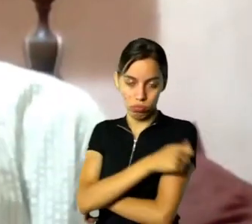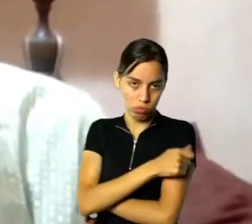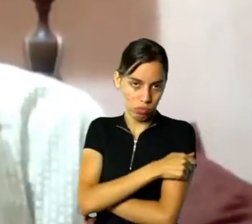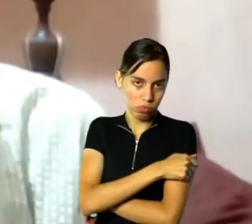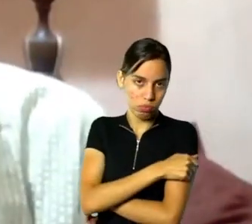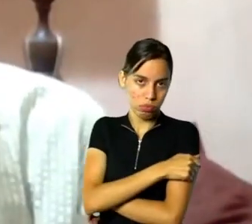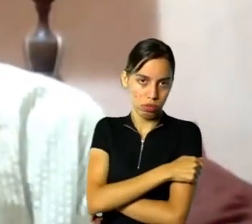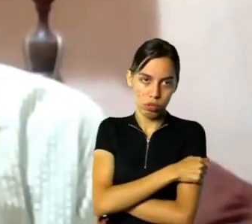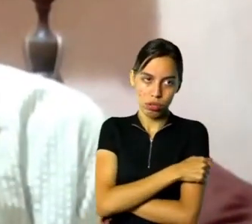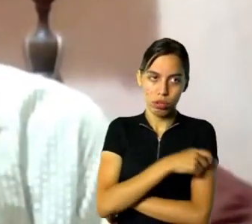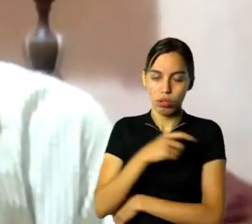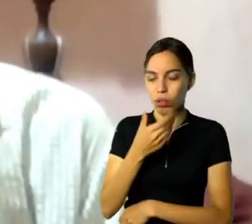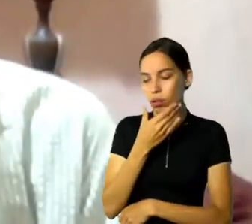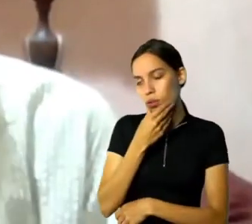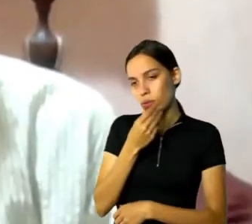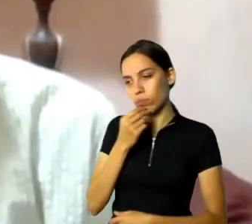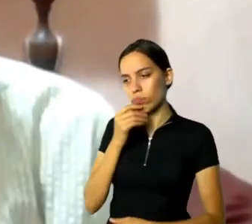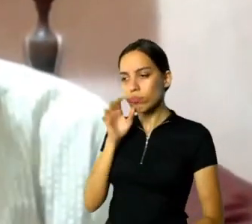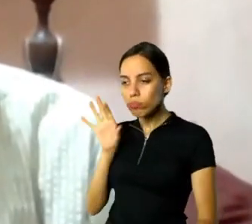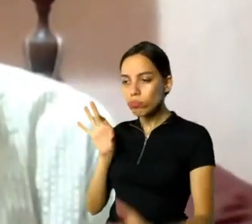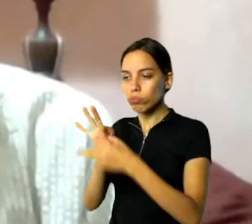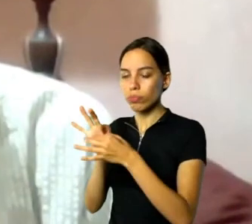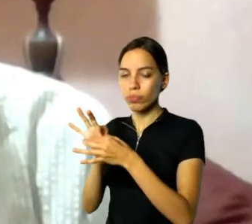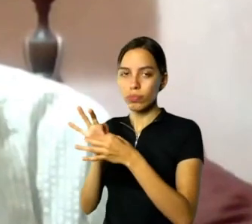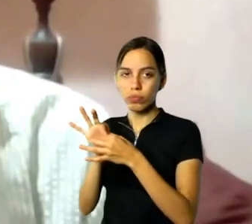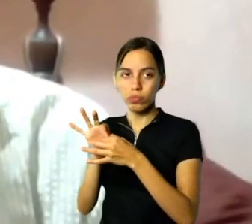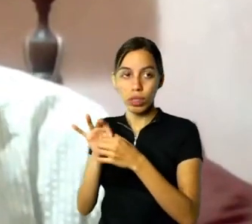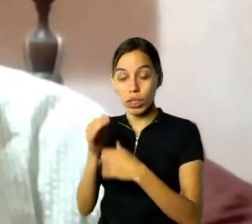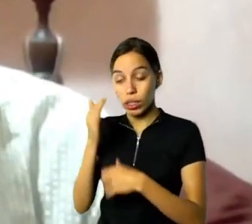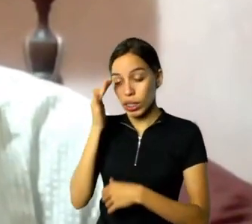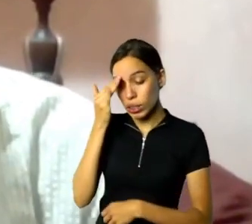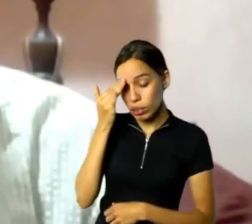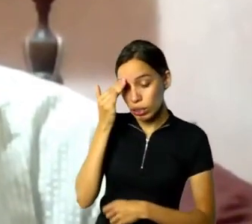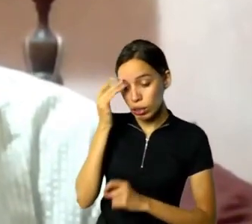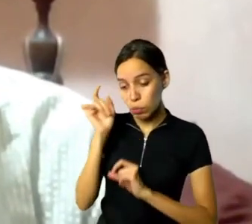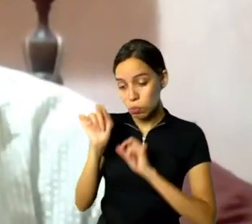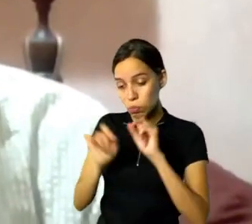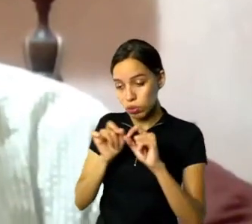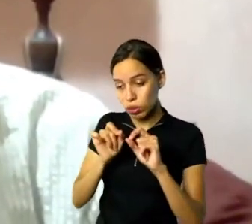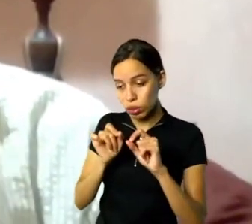Foi muito legal de entender o que que inspirou ele,